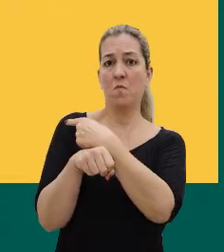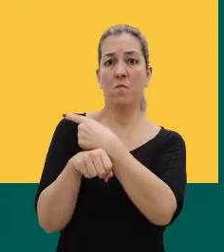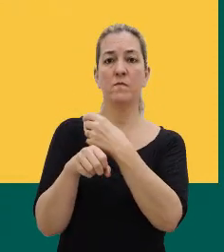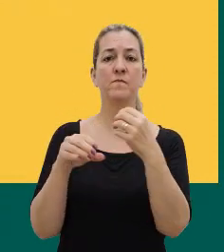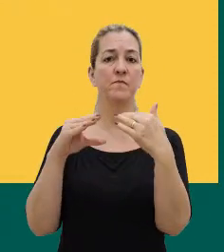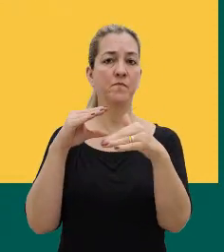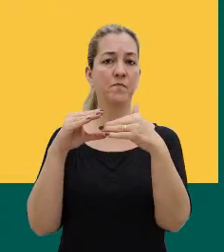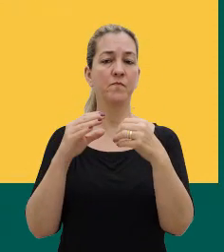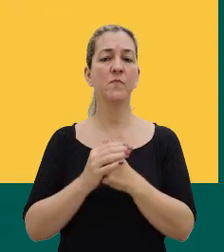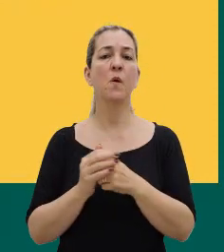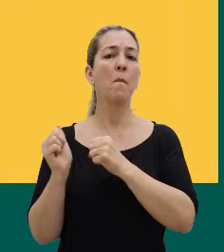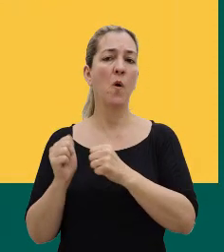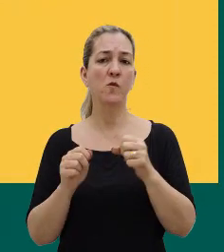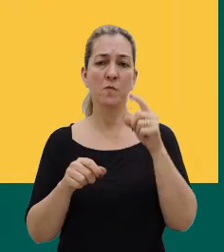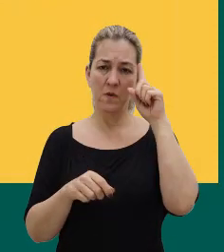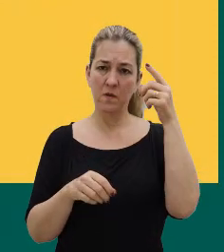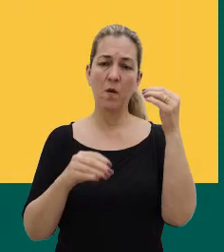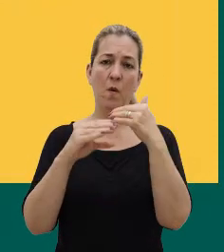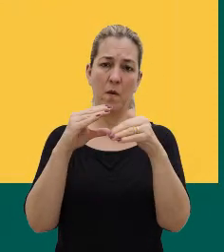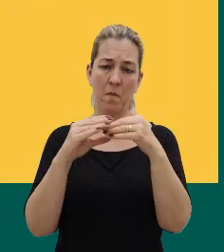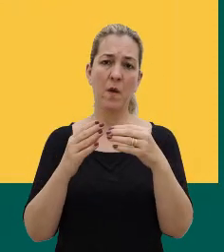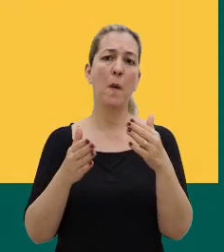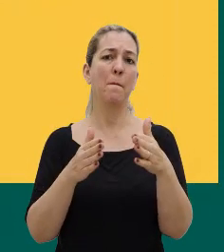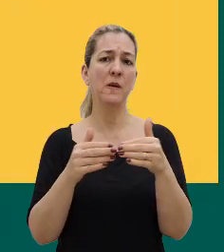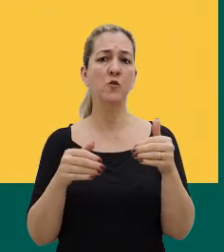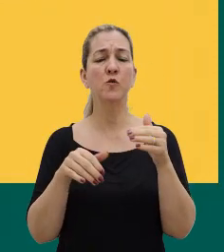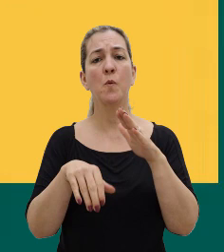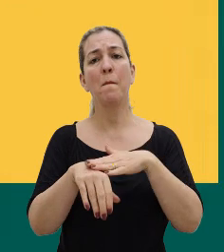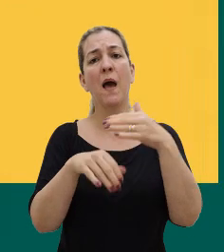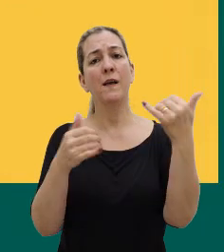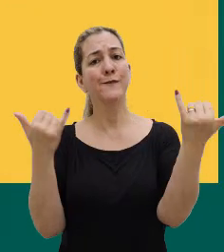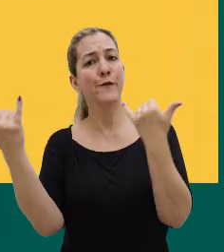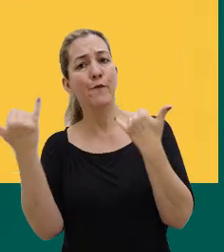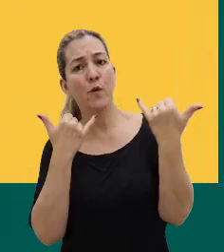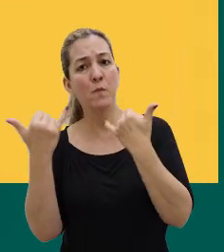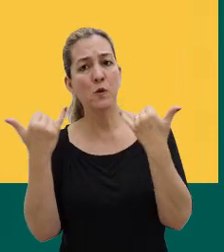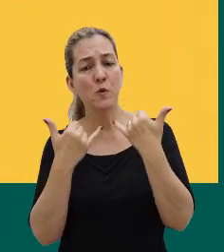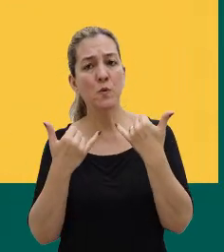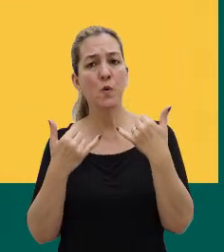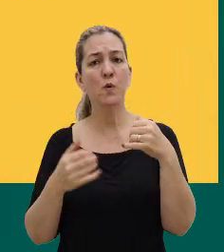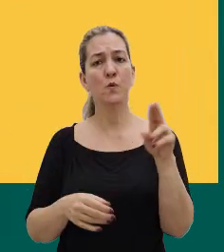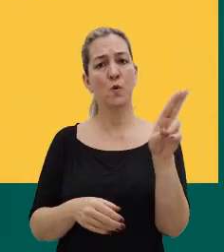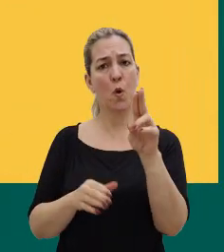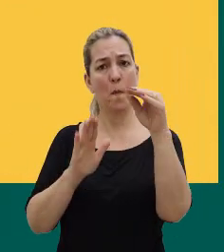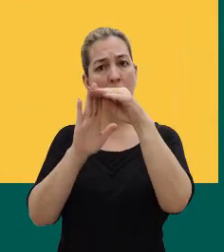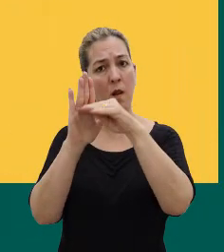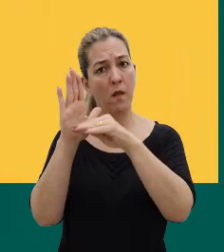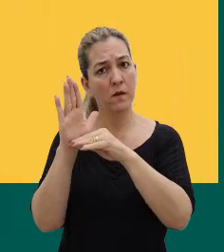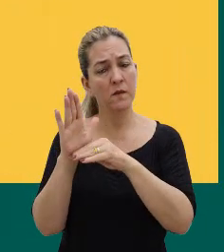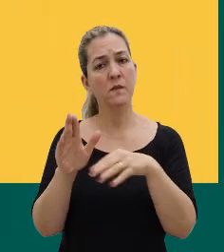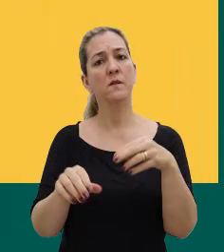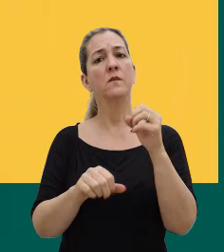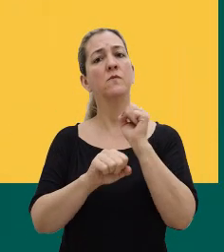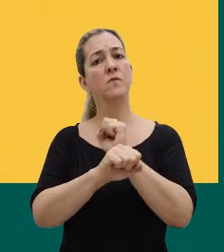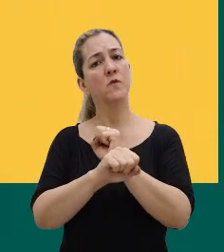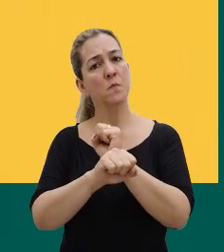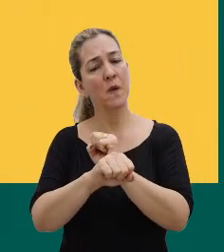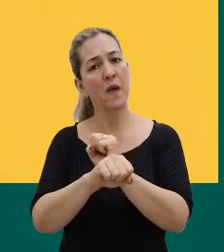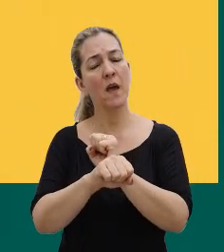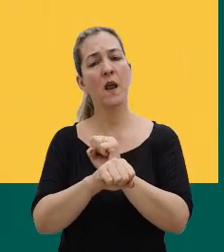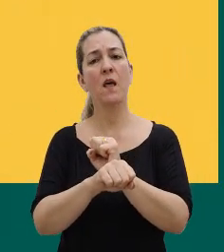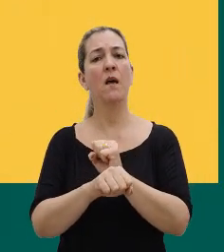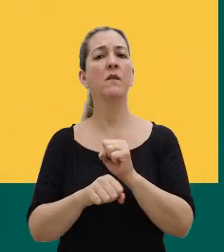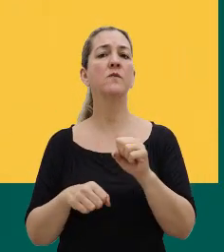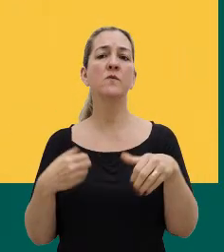querendo, pode mandar um e-mail solicitando um pouco de maiores informações e deixar seu nome na nossa lista de espera, que nós